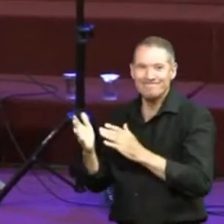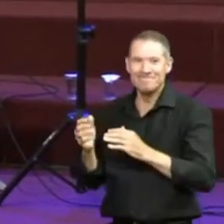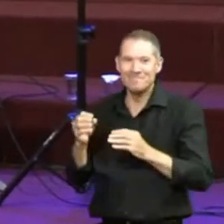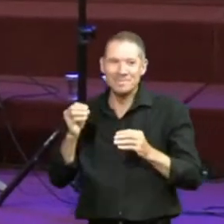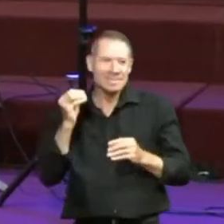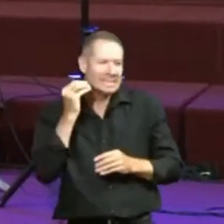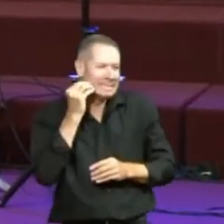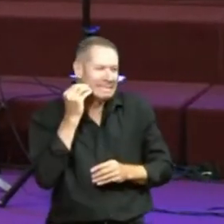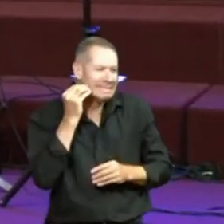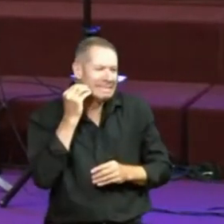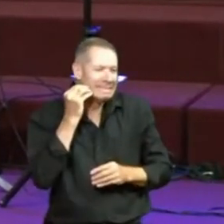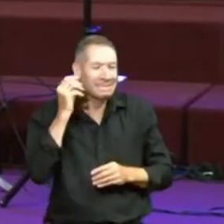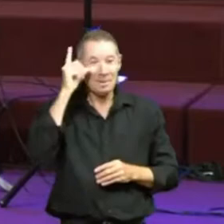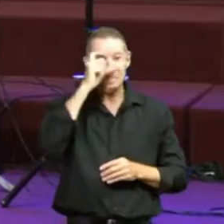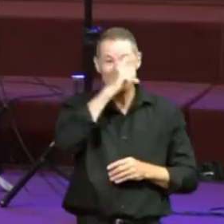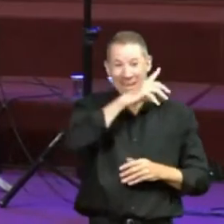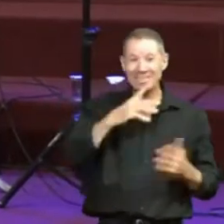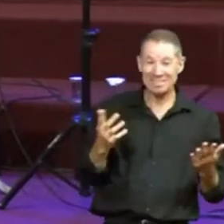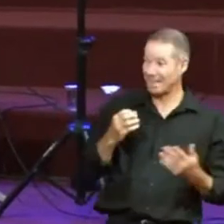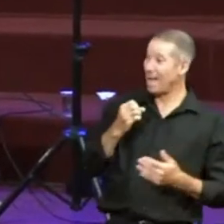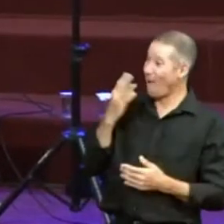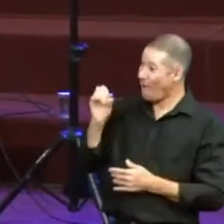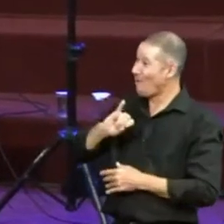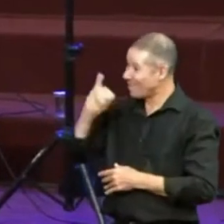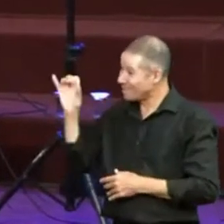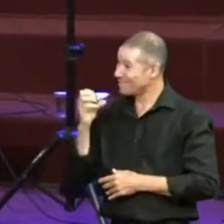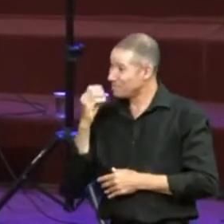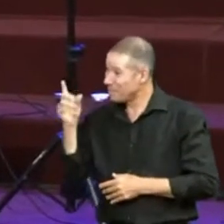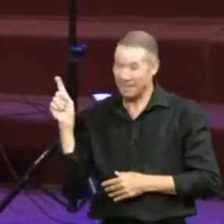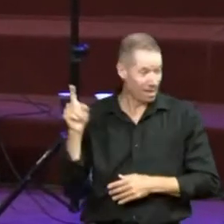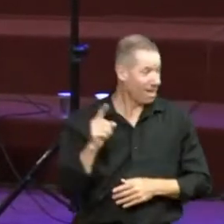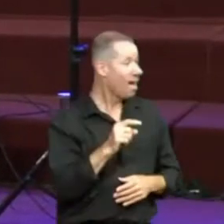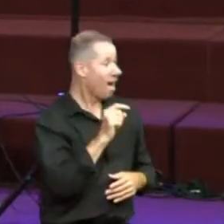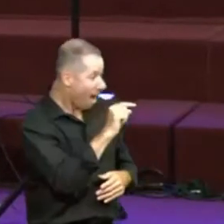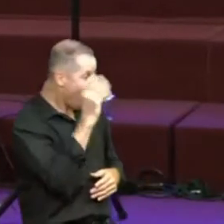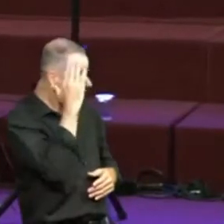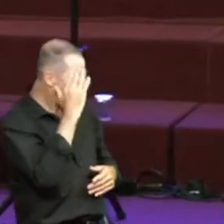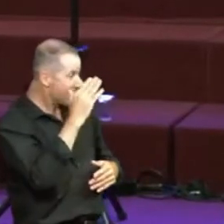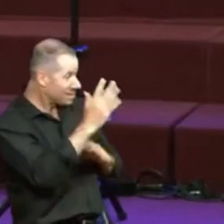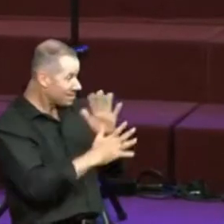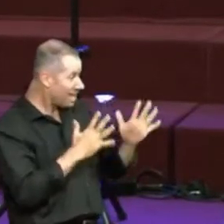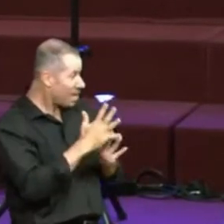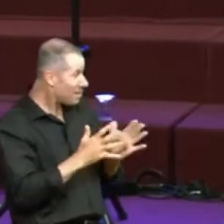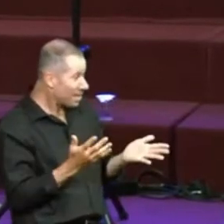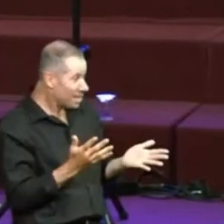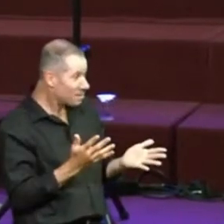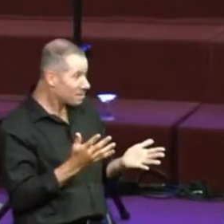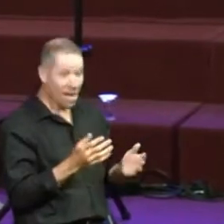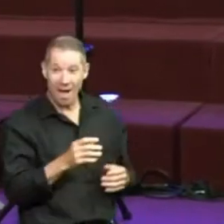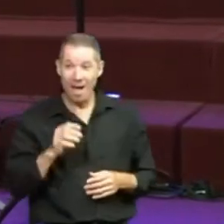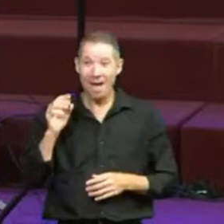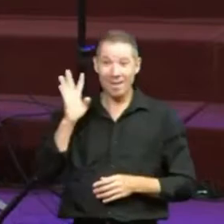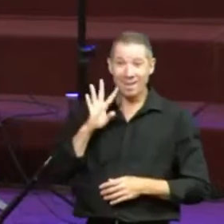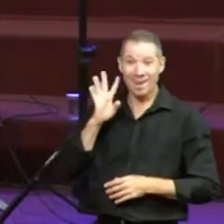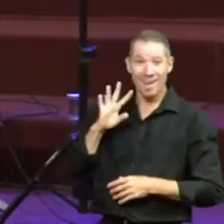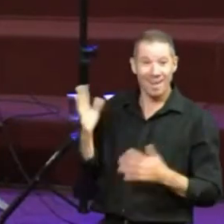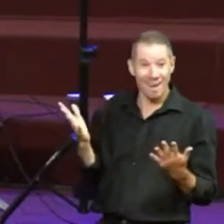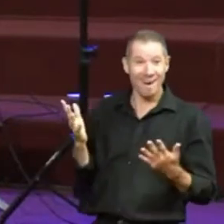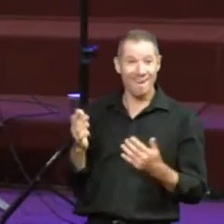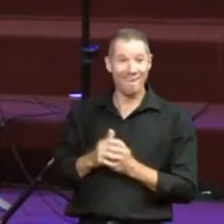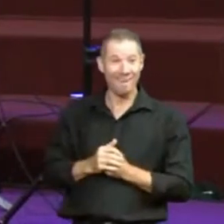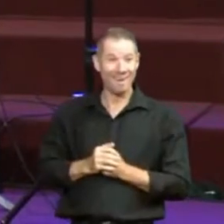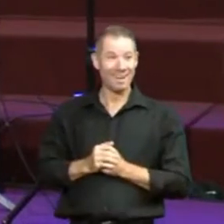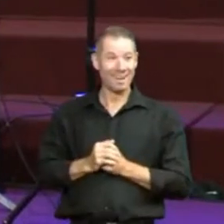oi, mas tudo bem? Aí ele, você sabe, Libras, eu falei, eu estou aprendendo, estou fazendo curso, bem